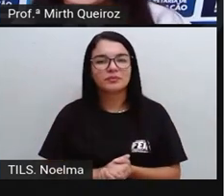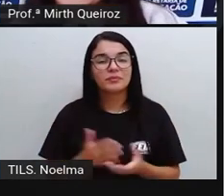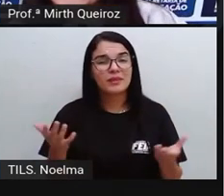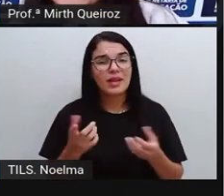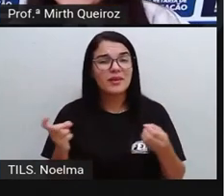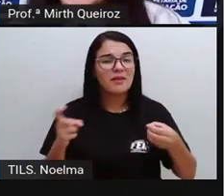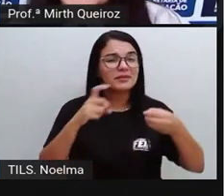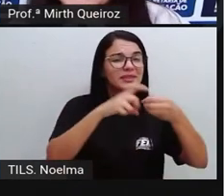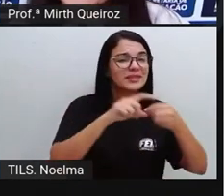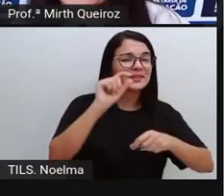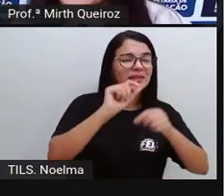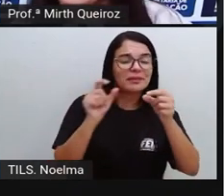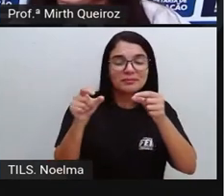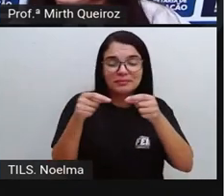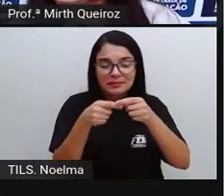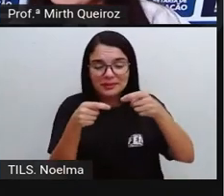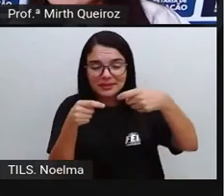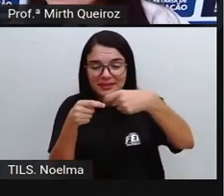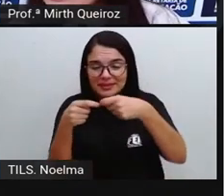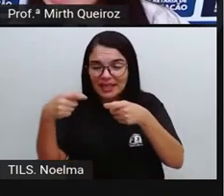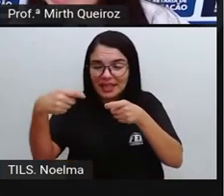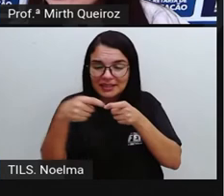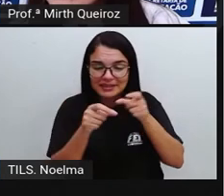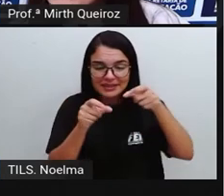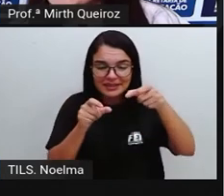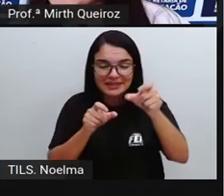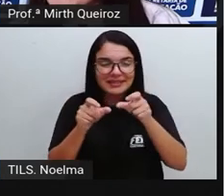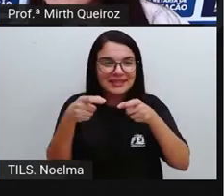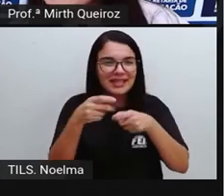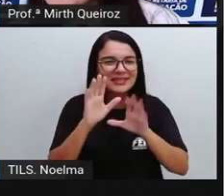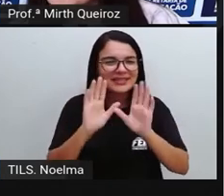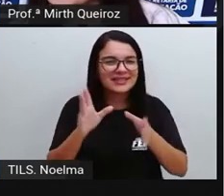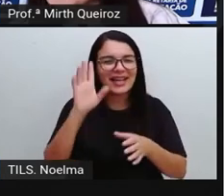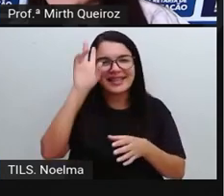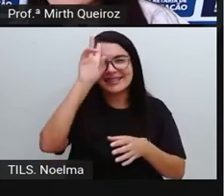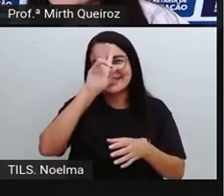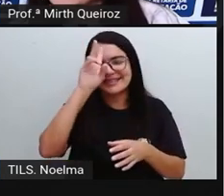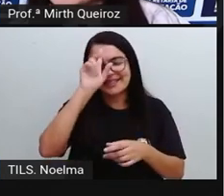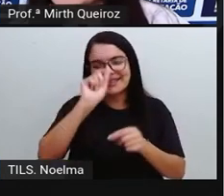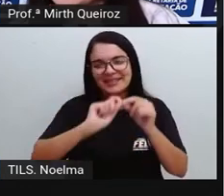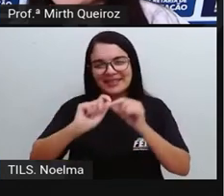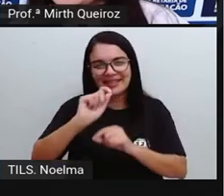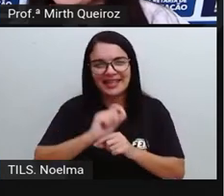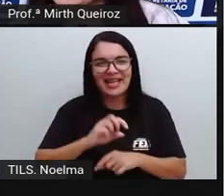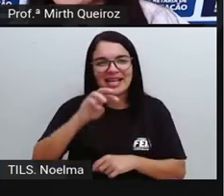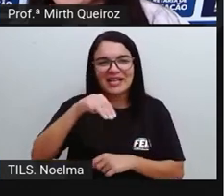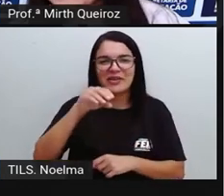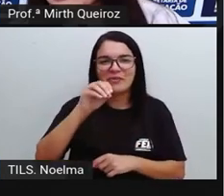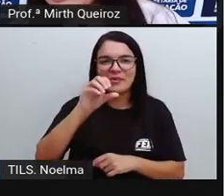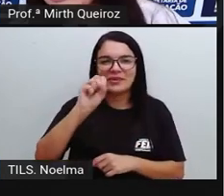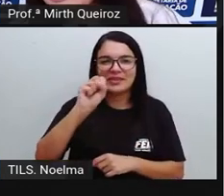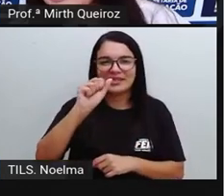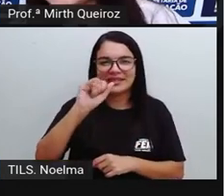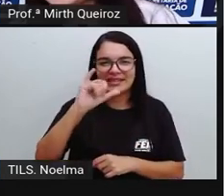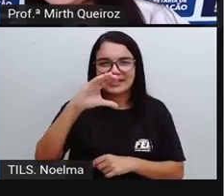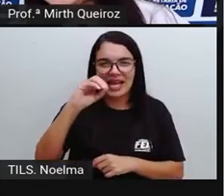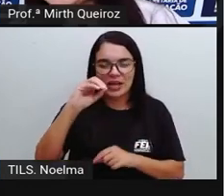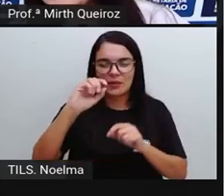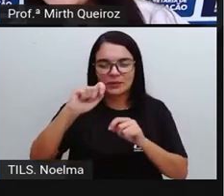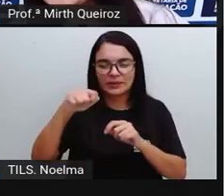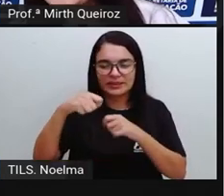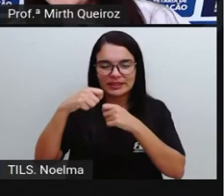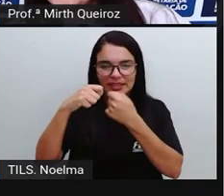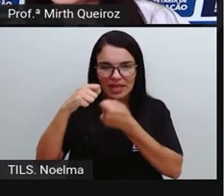Retomando o nosso mosaico, o que que é um mosaico? Nós já estudamos sobre o mosaico. O mosaico, ele é uma arte